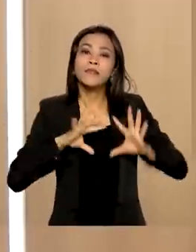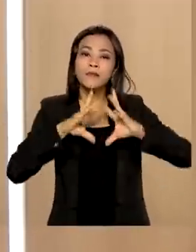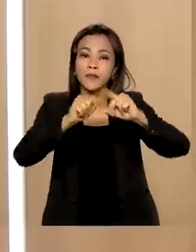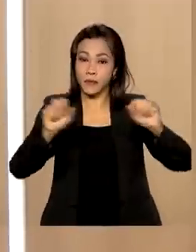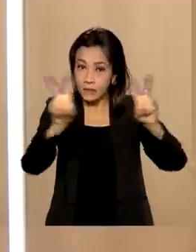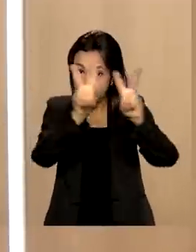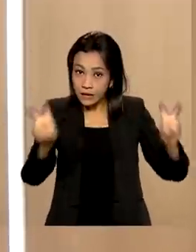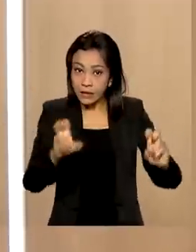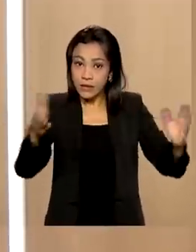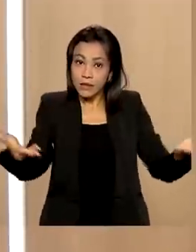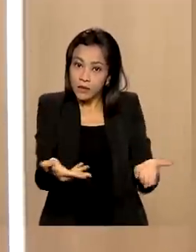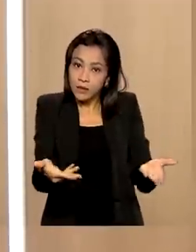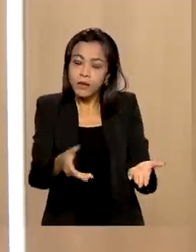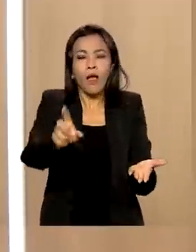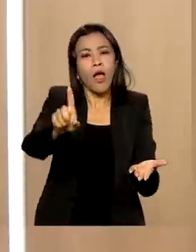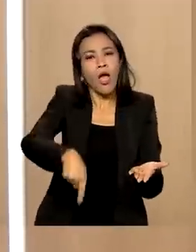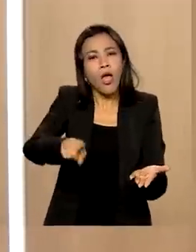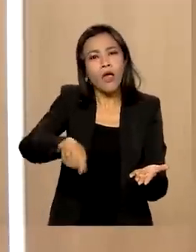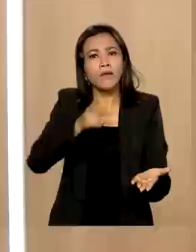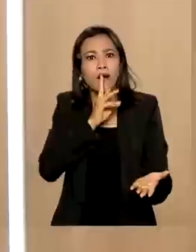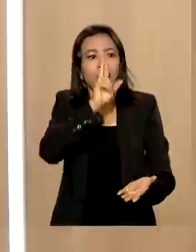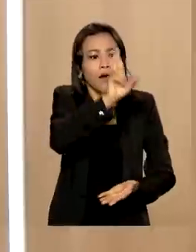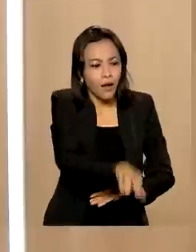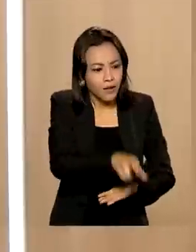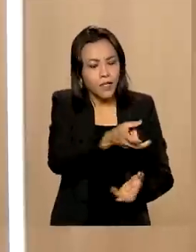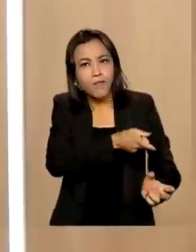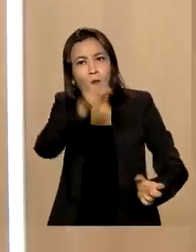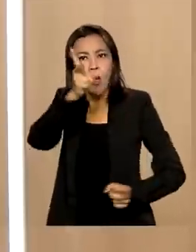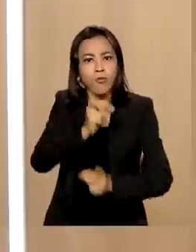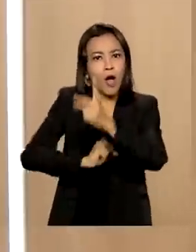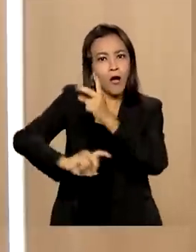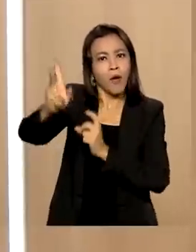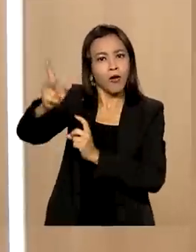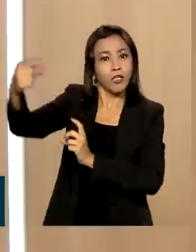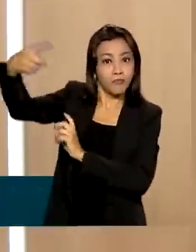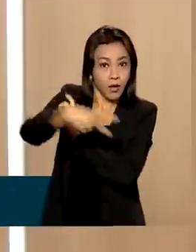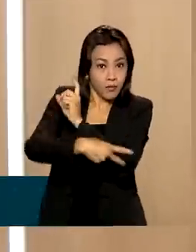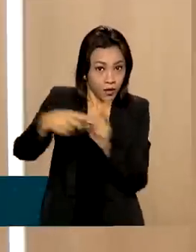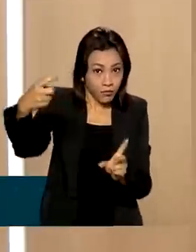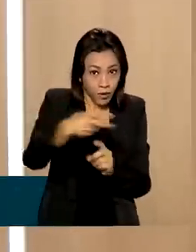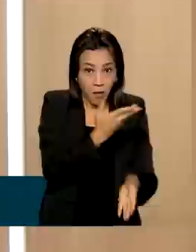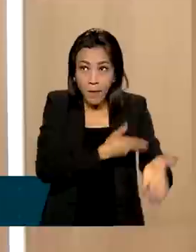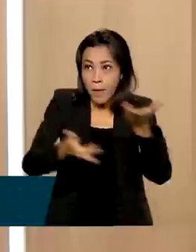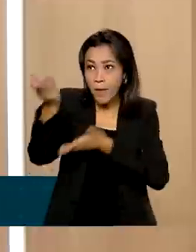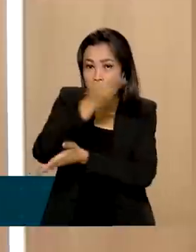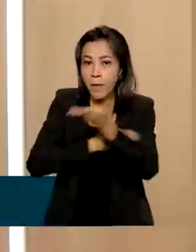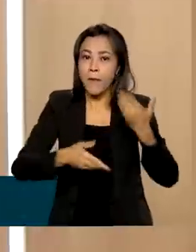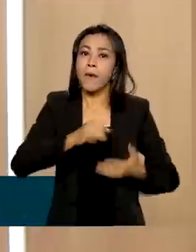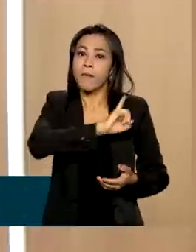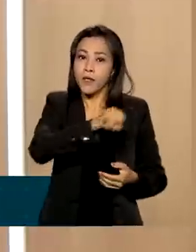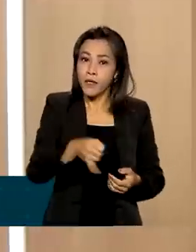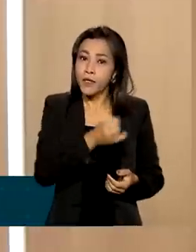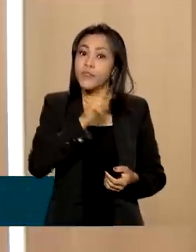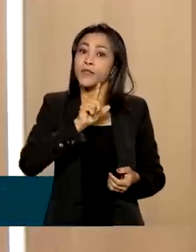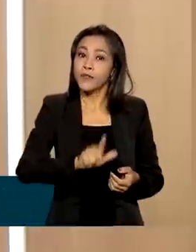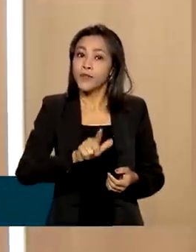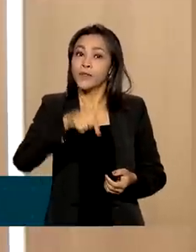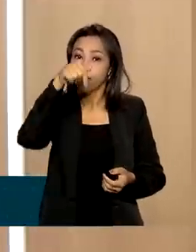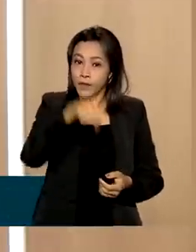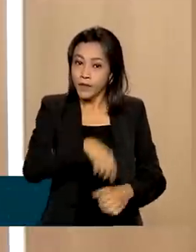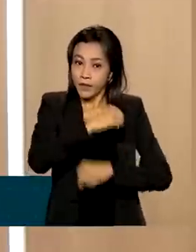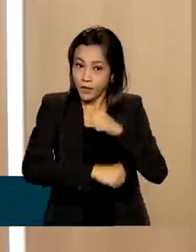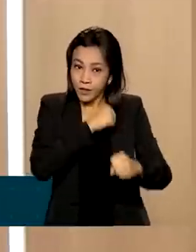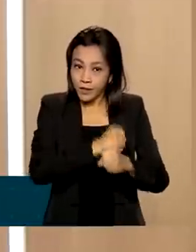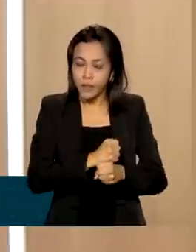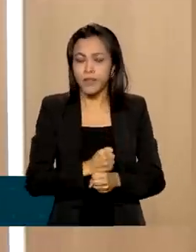tema de hoje é o resultado das exportações e das importações brasileiras para o mês de julho de 2022. E para tratar desse